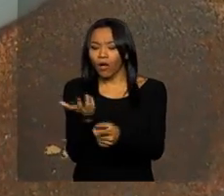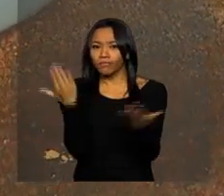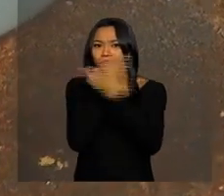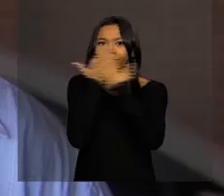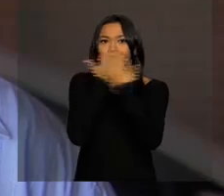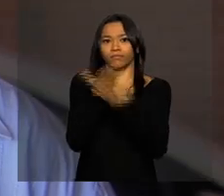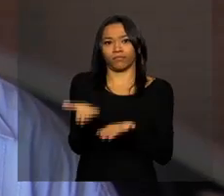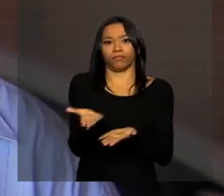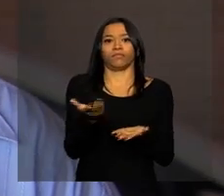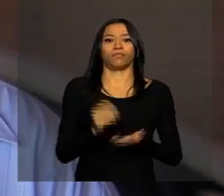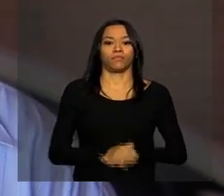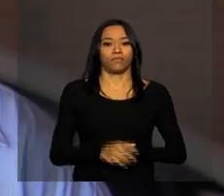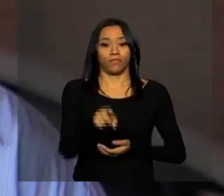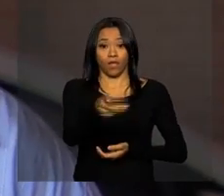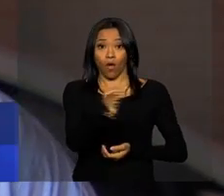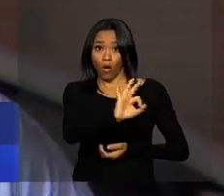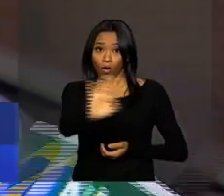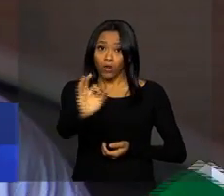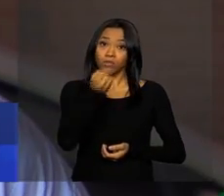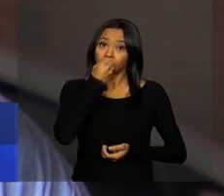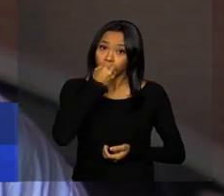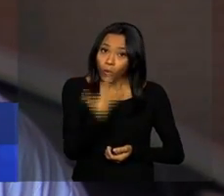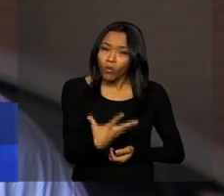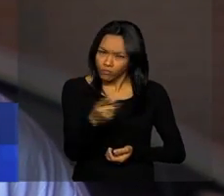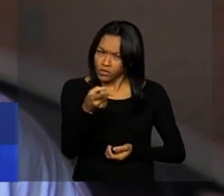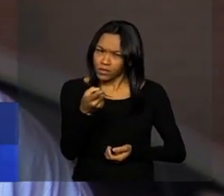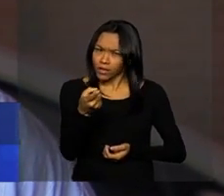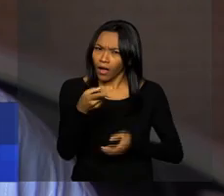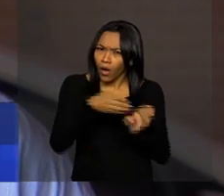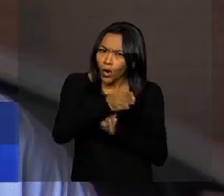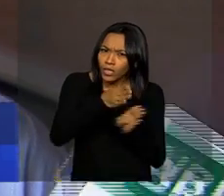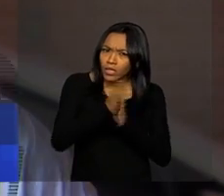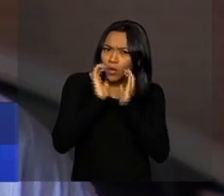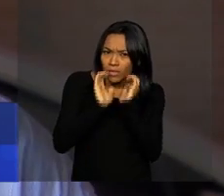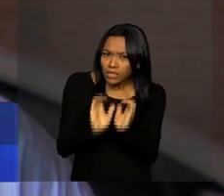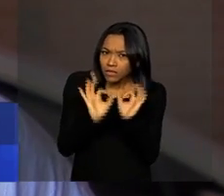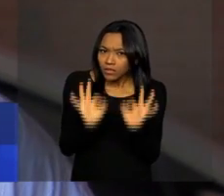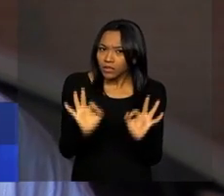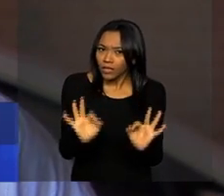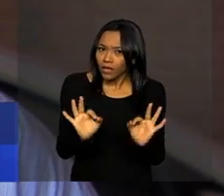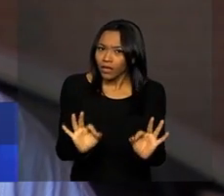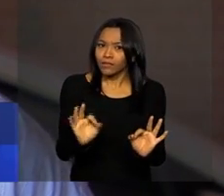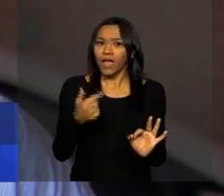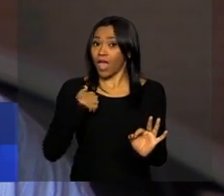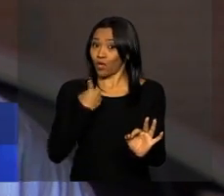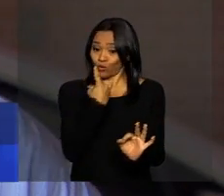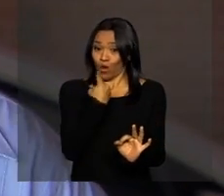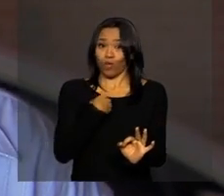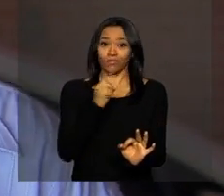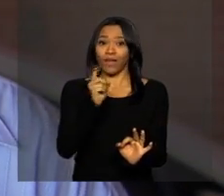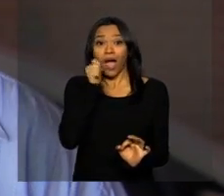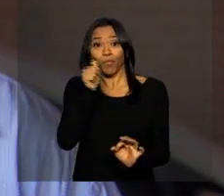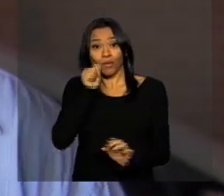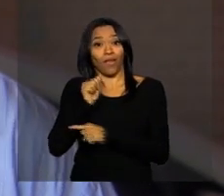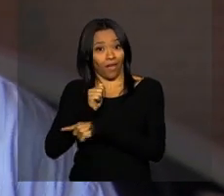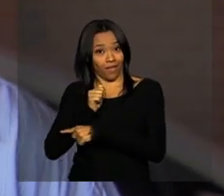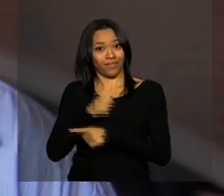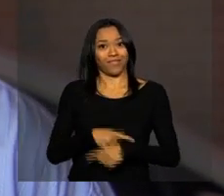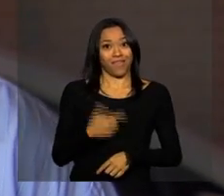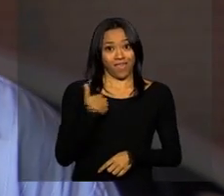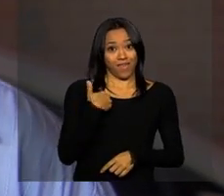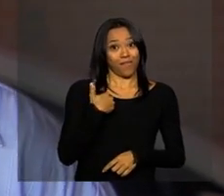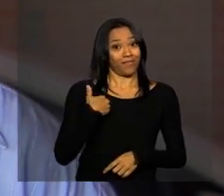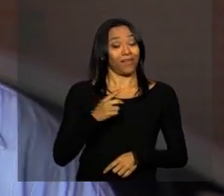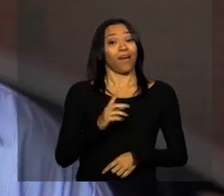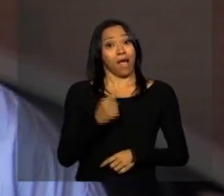despercebido. Ótimo, muito bom. O senhor está seguindo aí as orientações, que não é tanto só eu como a mulher, que até por mim não é o caos,